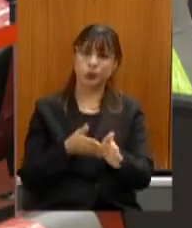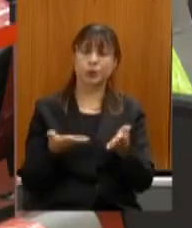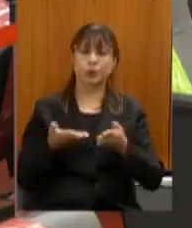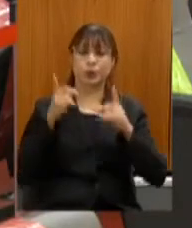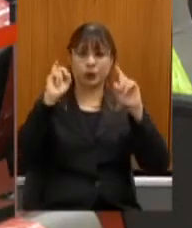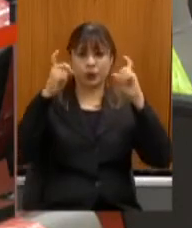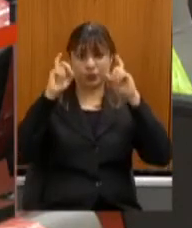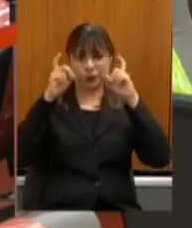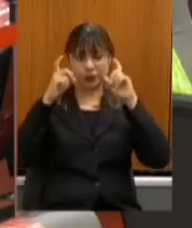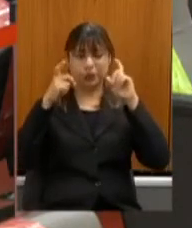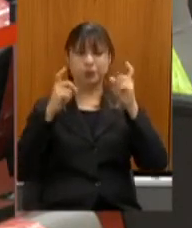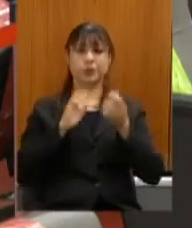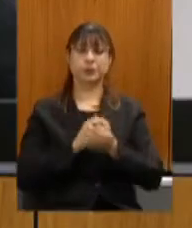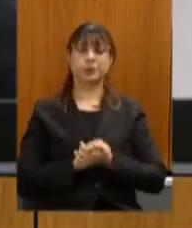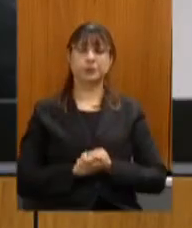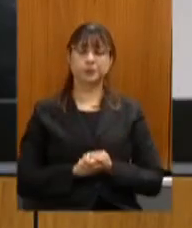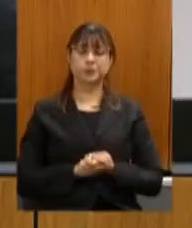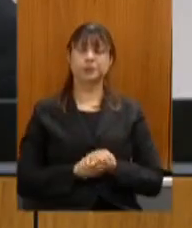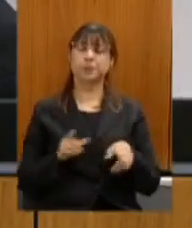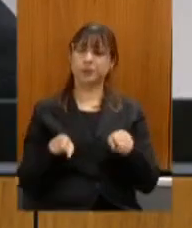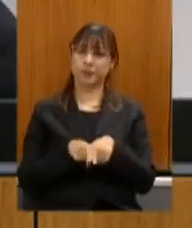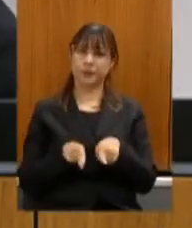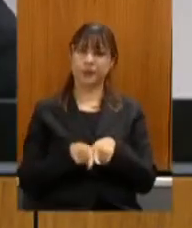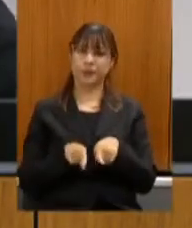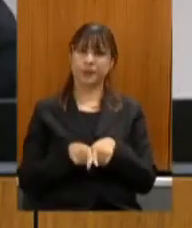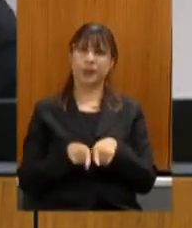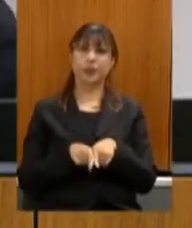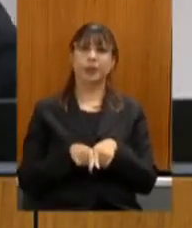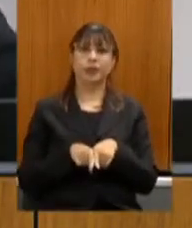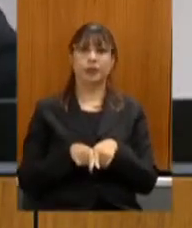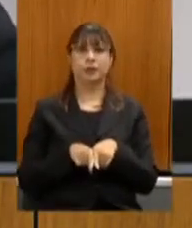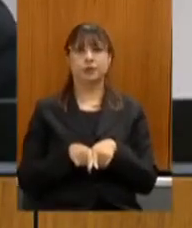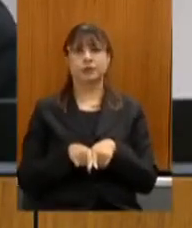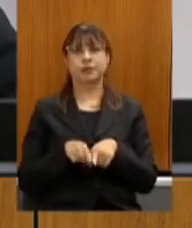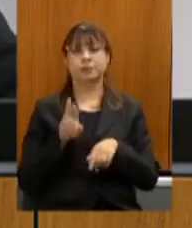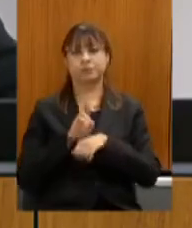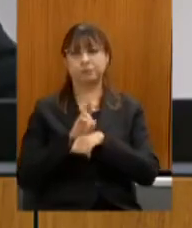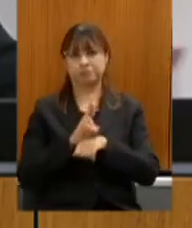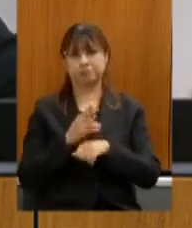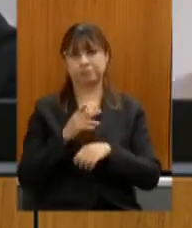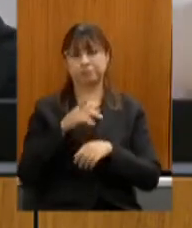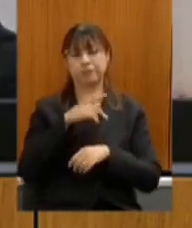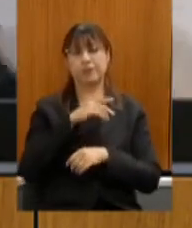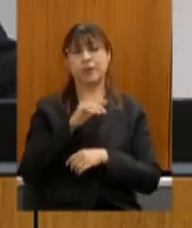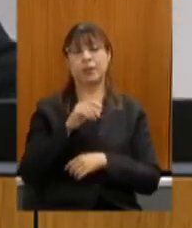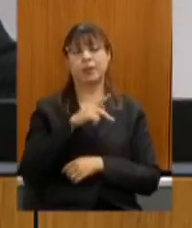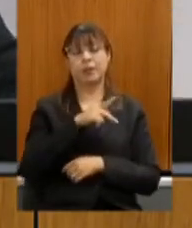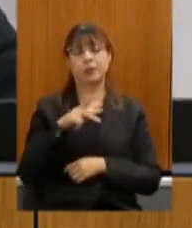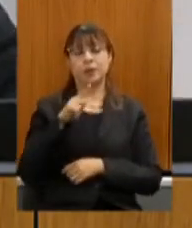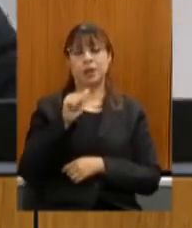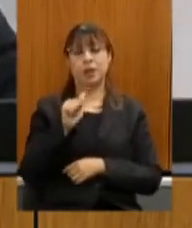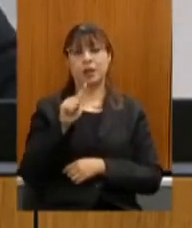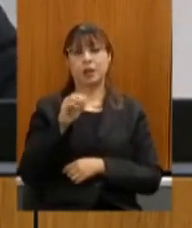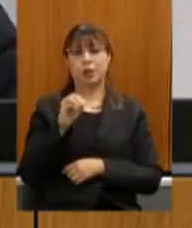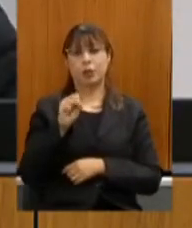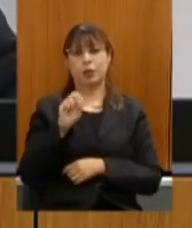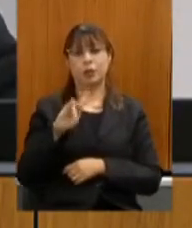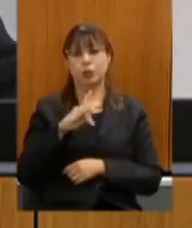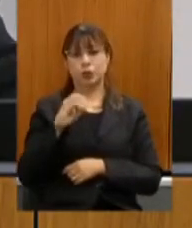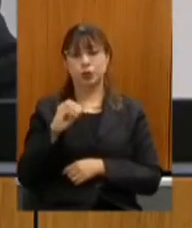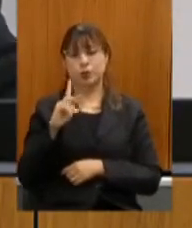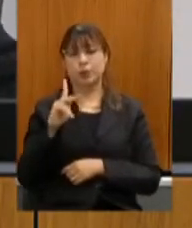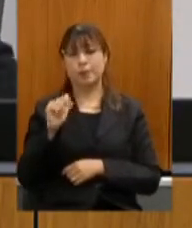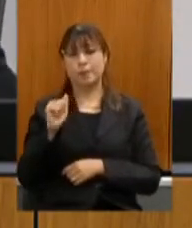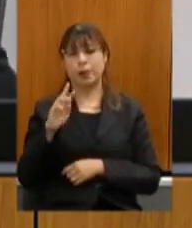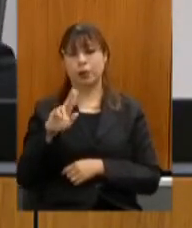reunião também em nome do nosso presidente Agostinho Patrus agradecer a